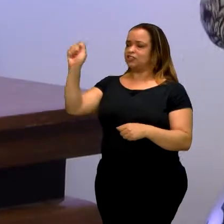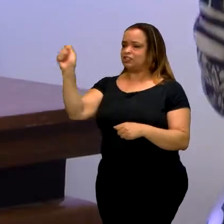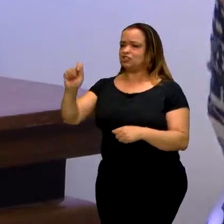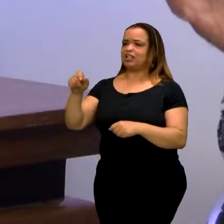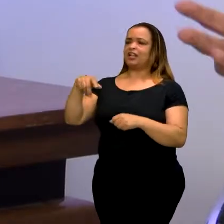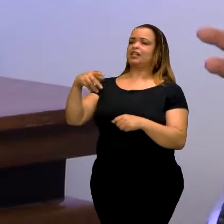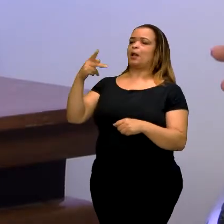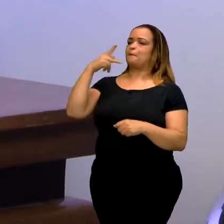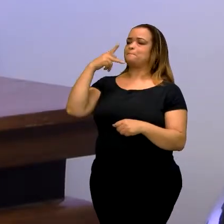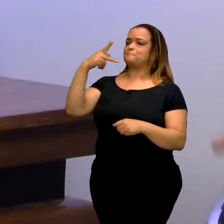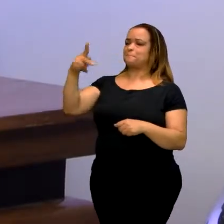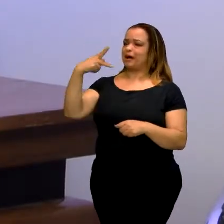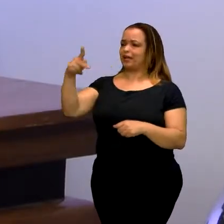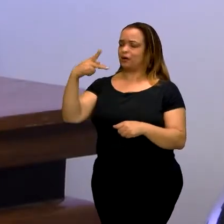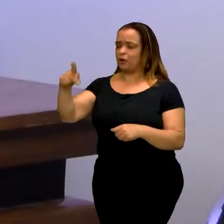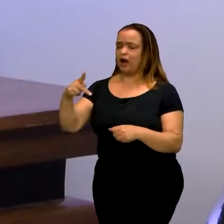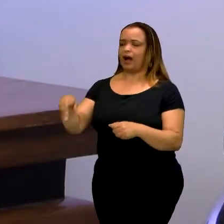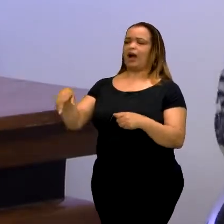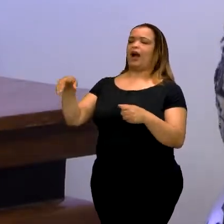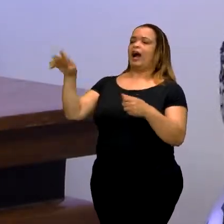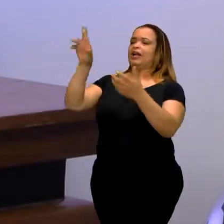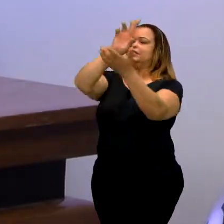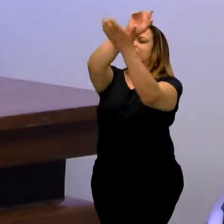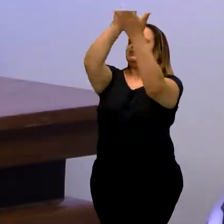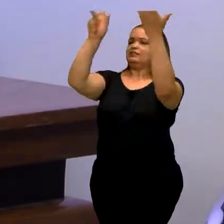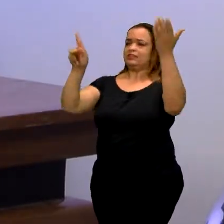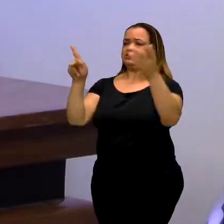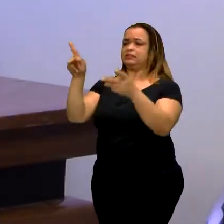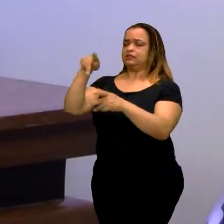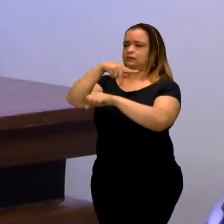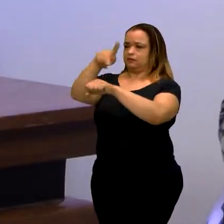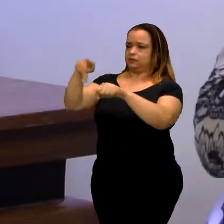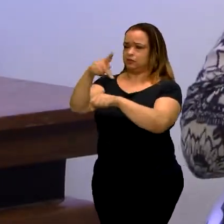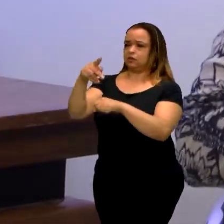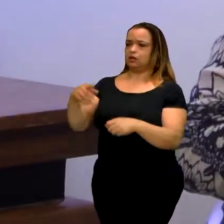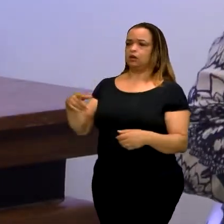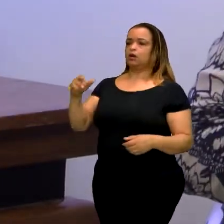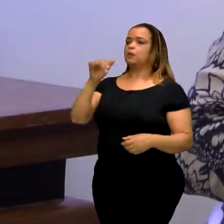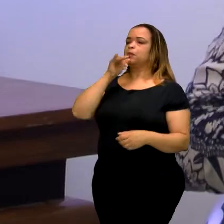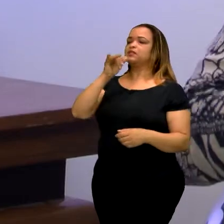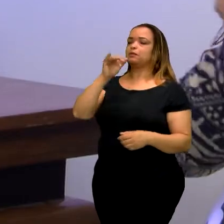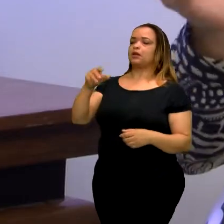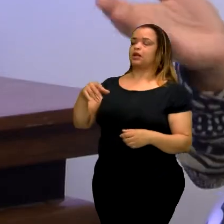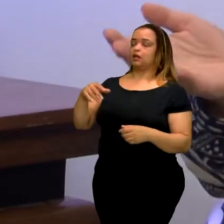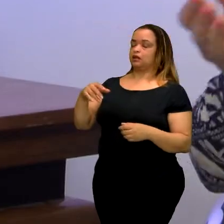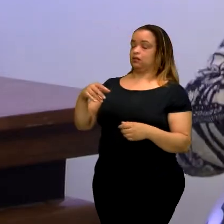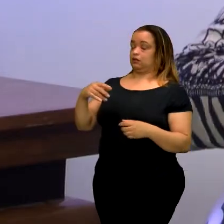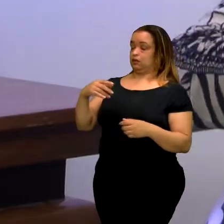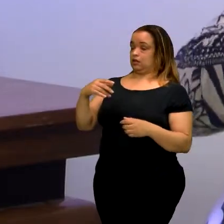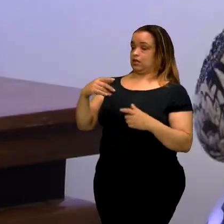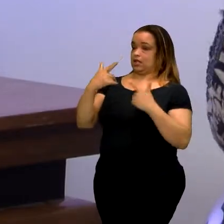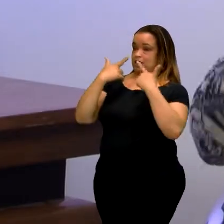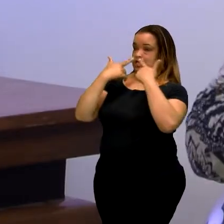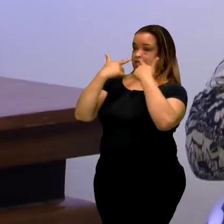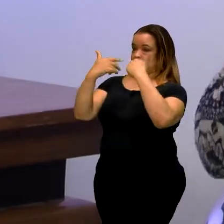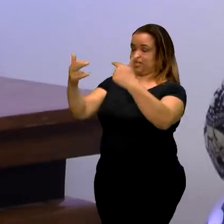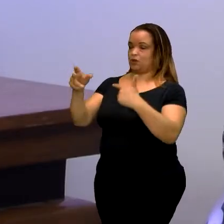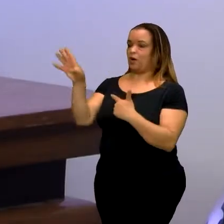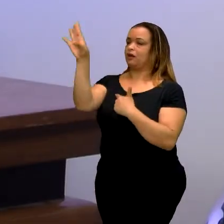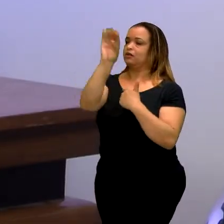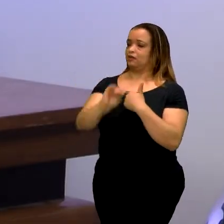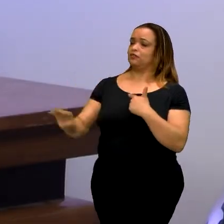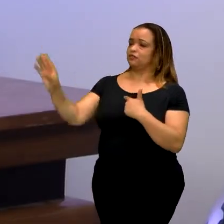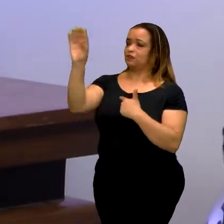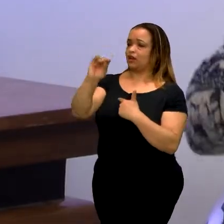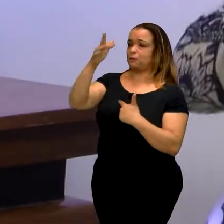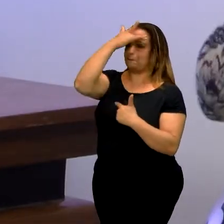Venezuela, Colômbia, República Dominicana, embora que na língua oral, que é o que as pessoas que falam, que